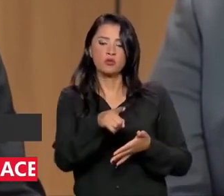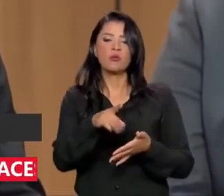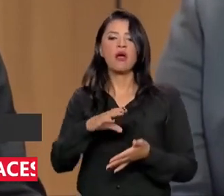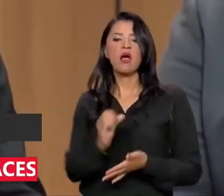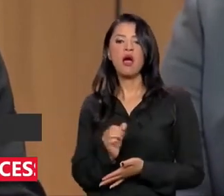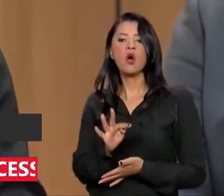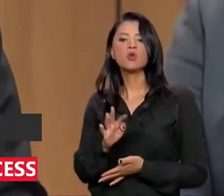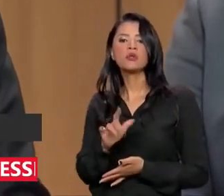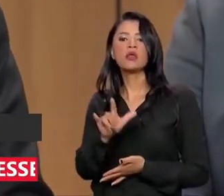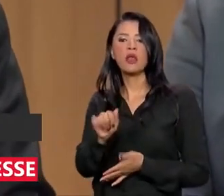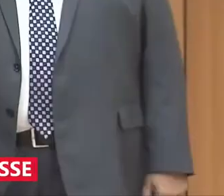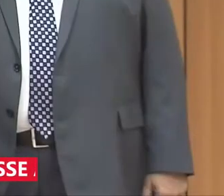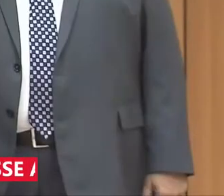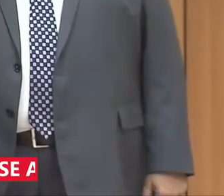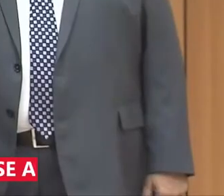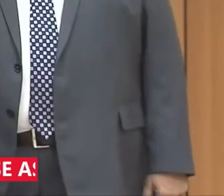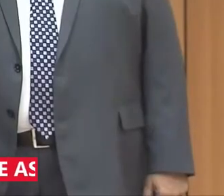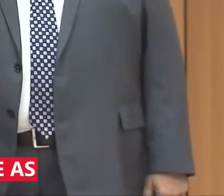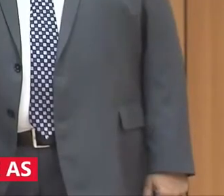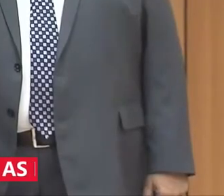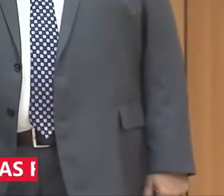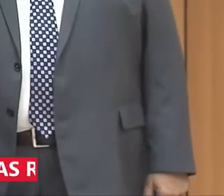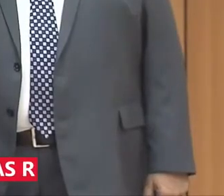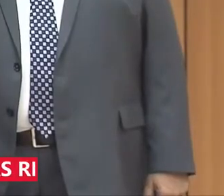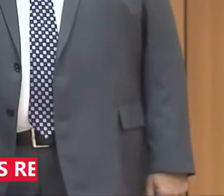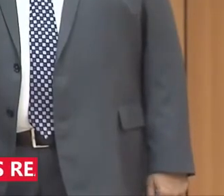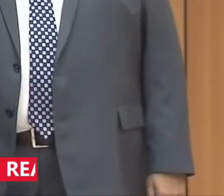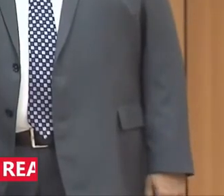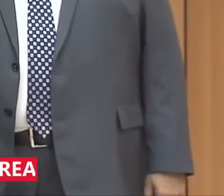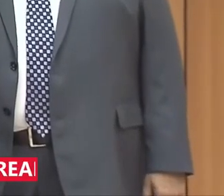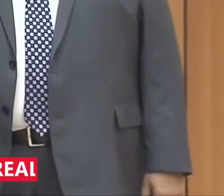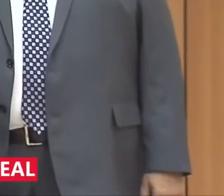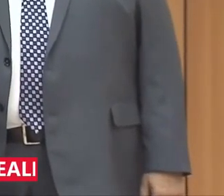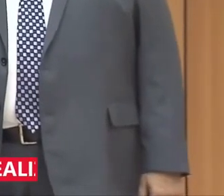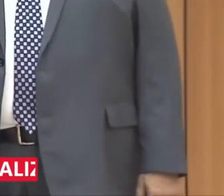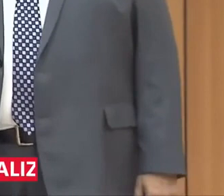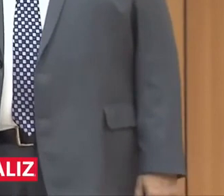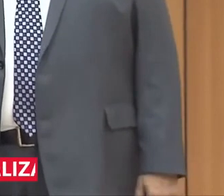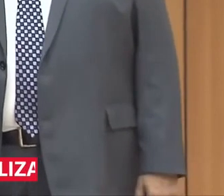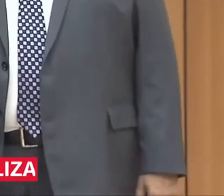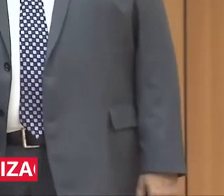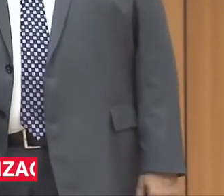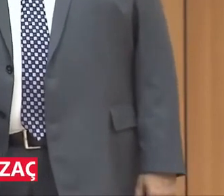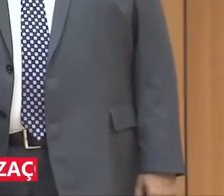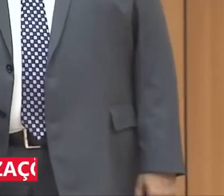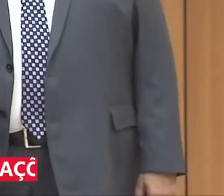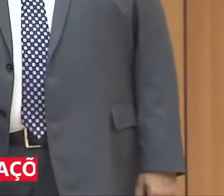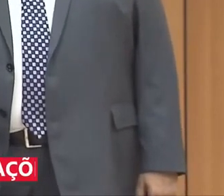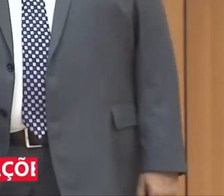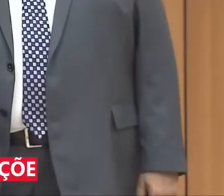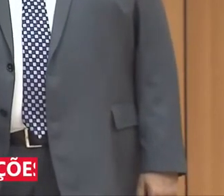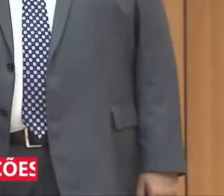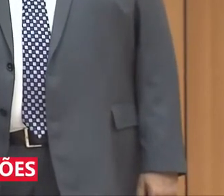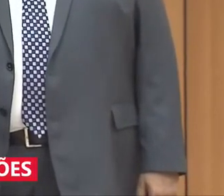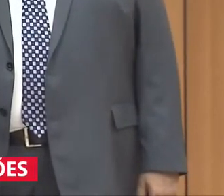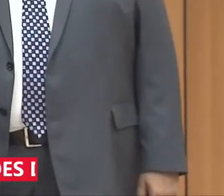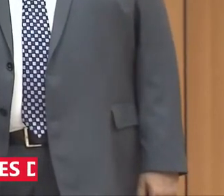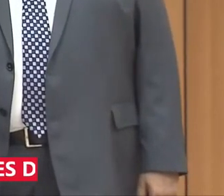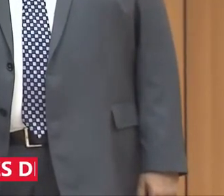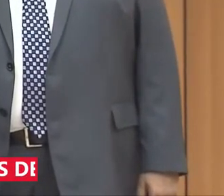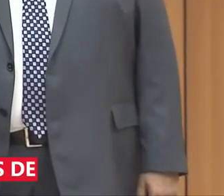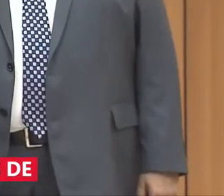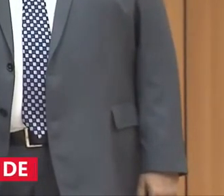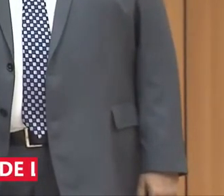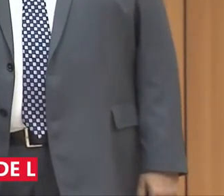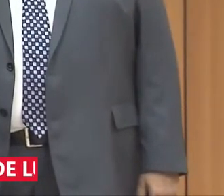do Brasil, advertindo-se de que o não cumprimento do determinado implicará as